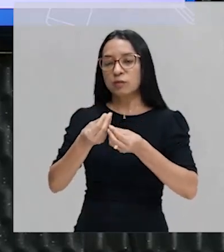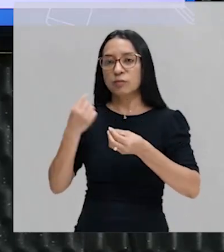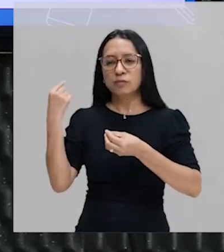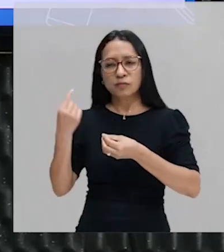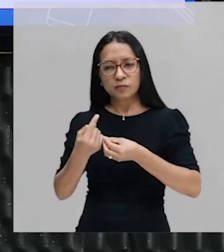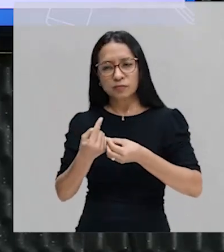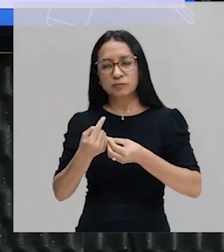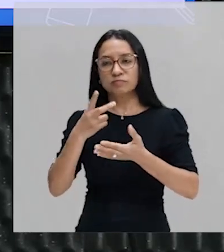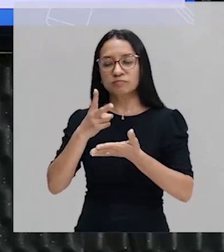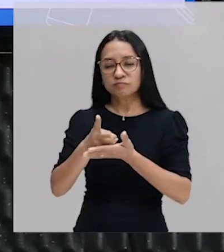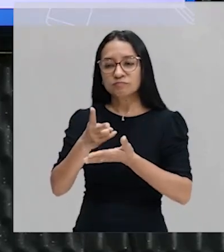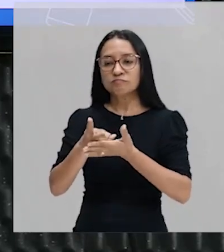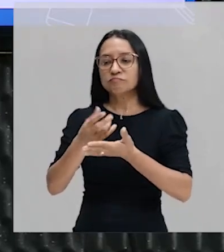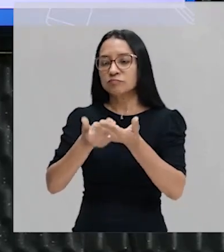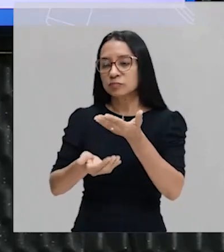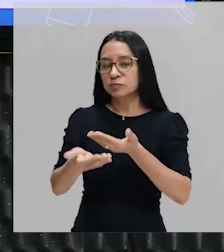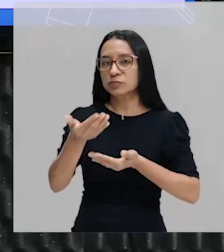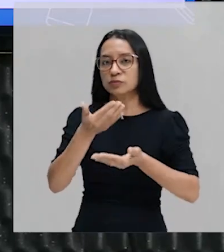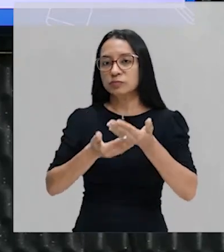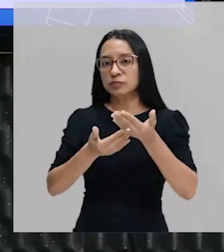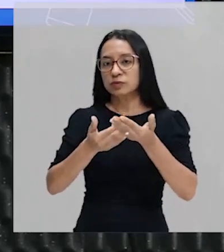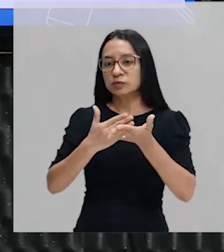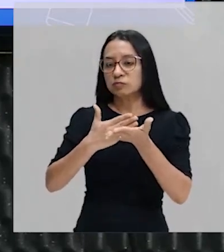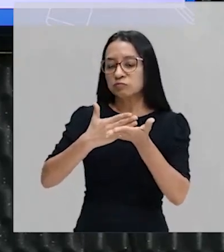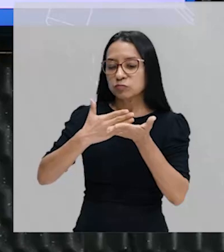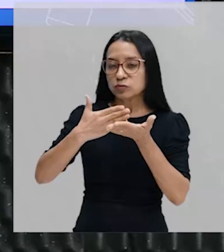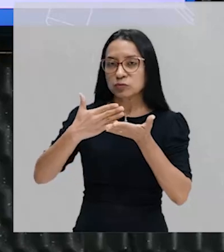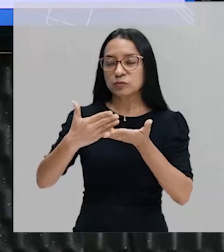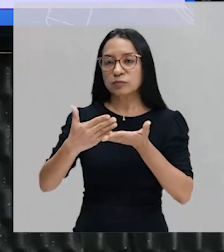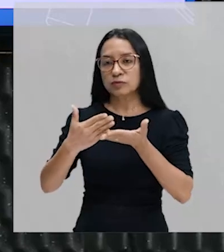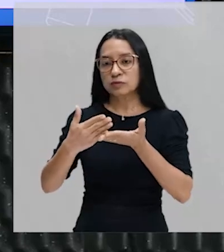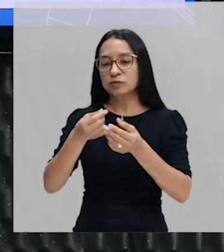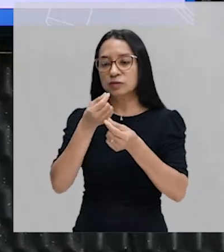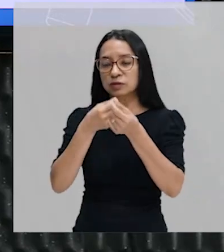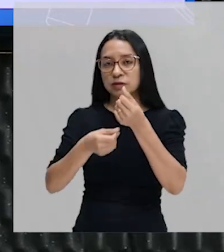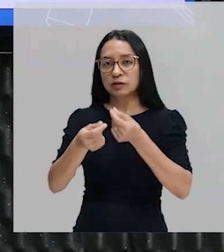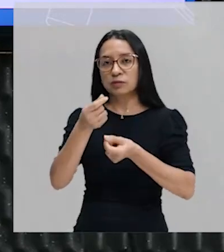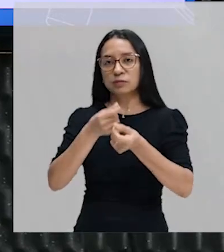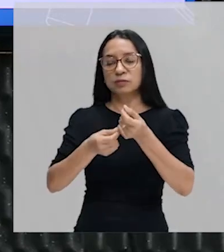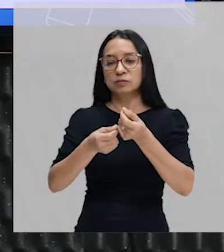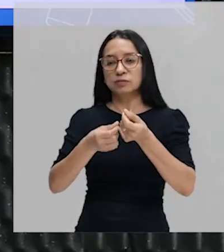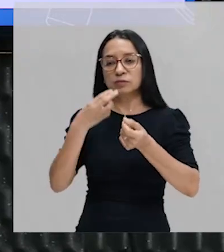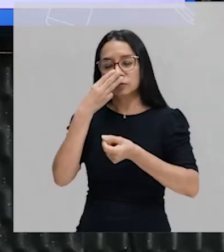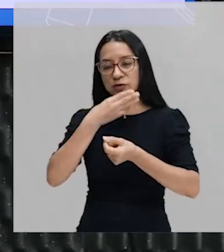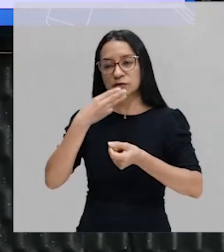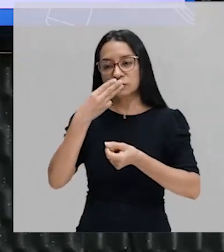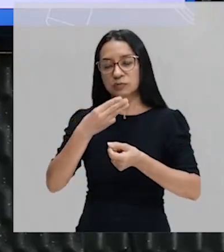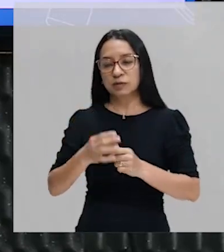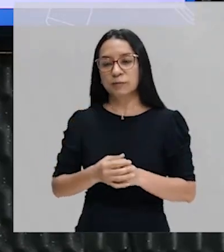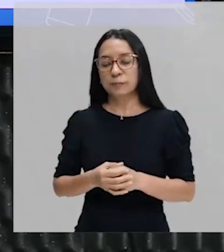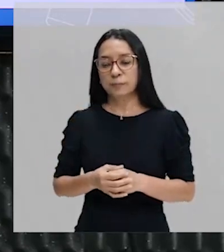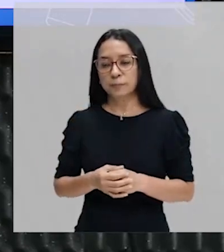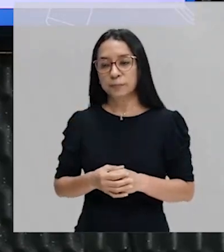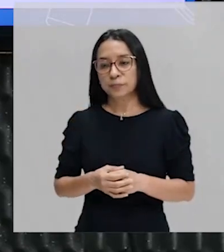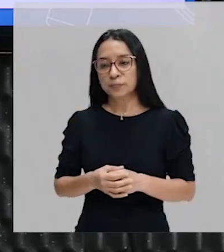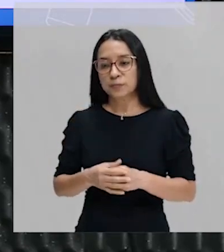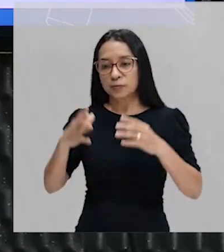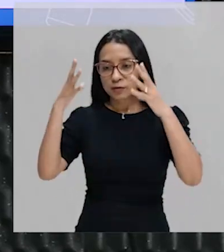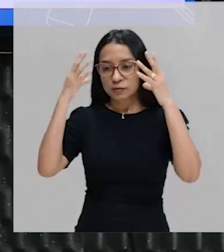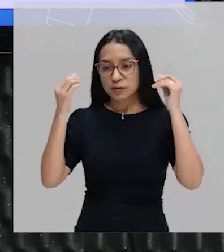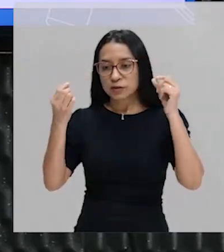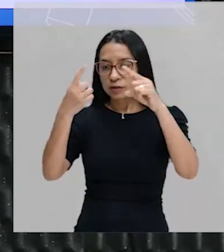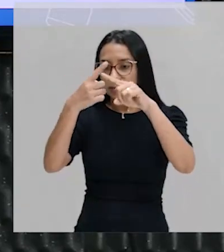montagem da economia açucareira, porque eles foram os credores, como nós acabamos de falar ainda há pouco. Então, os holandeses vão ficar